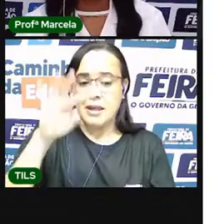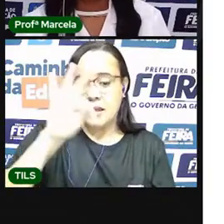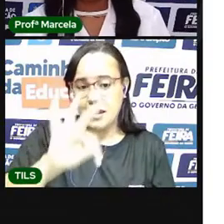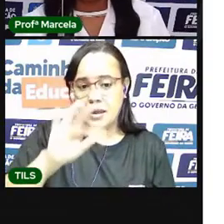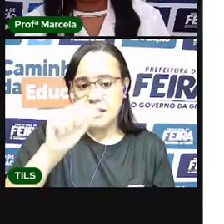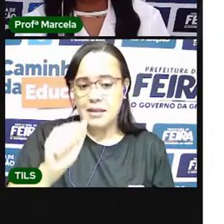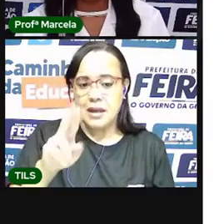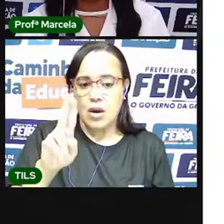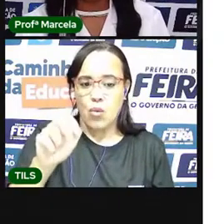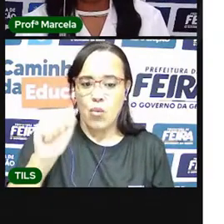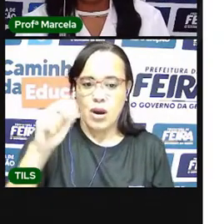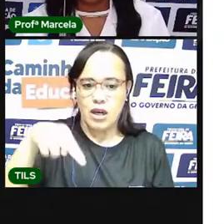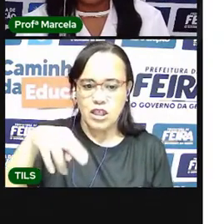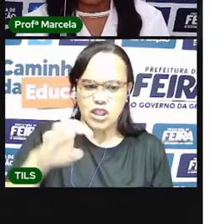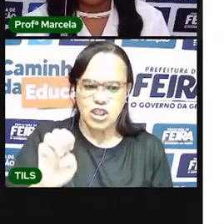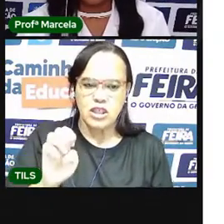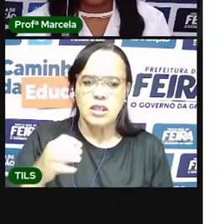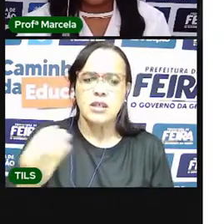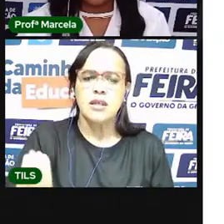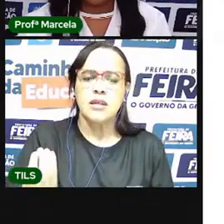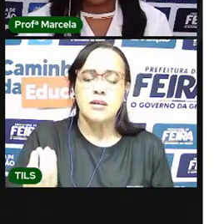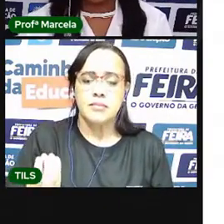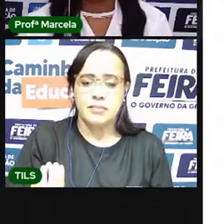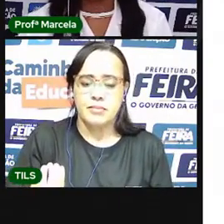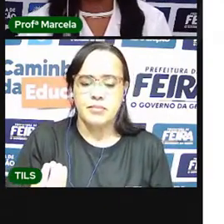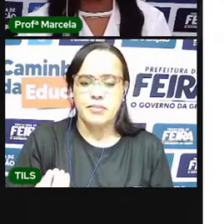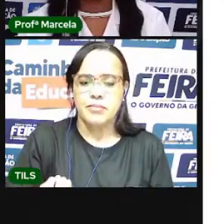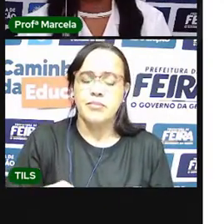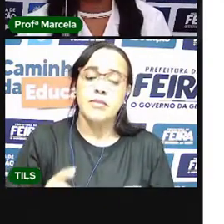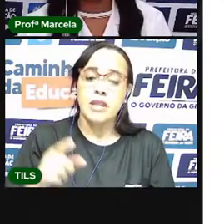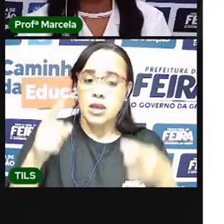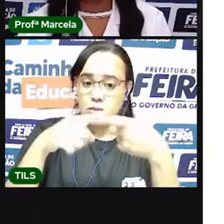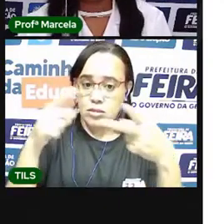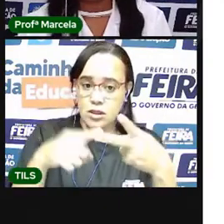Vamos ver o nome de origem europeia.